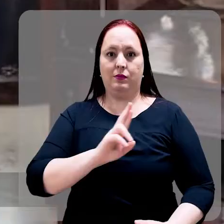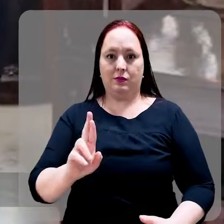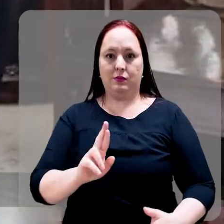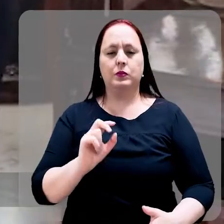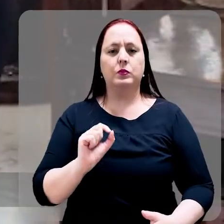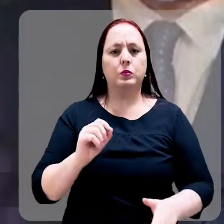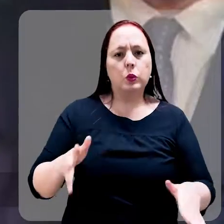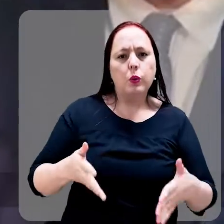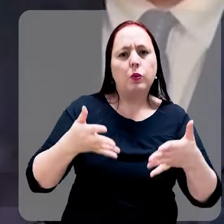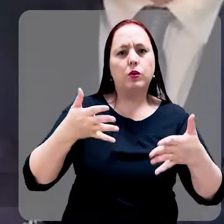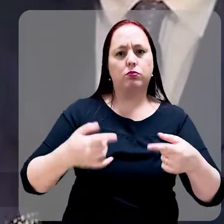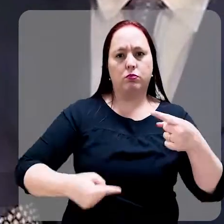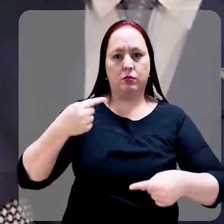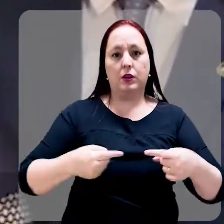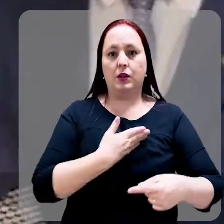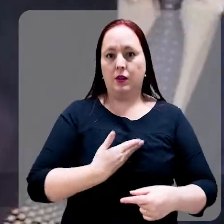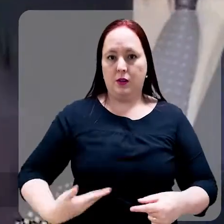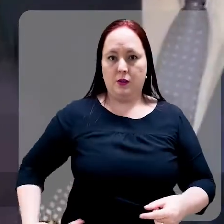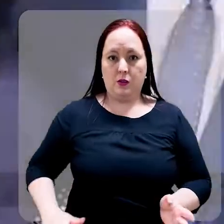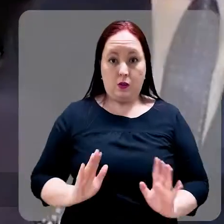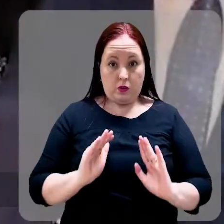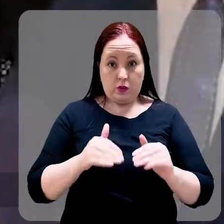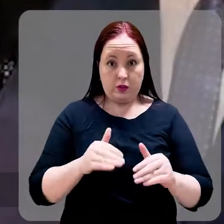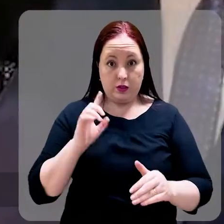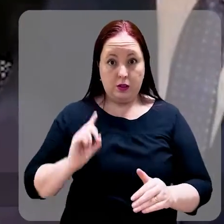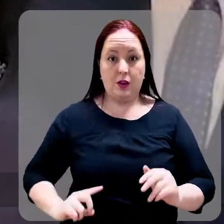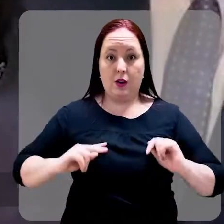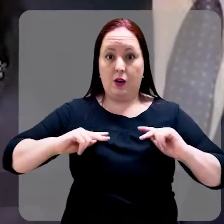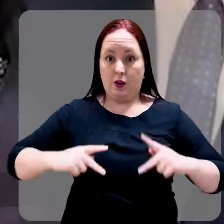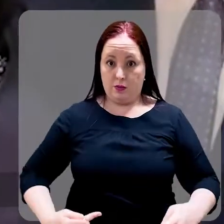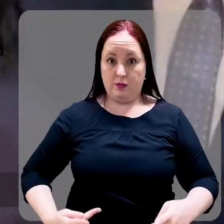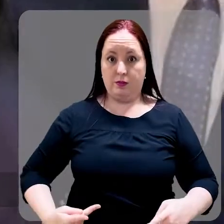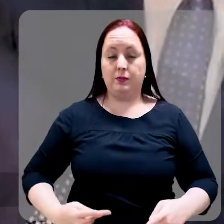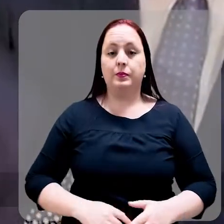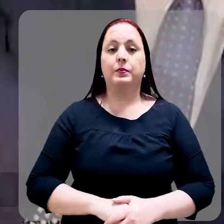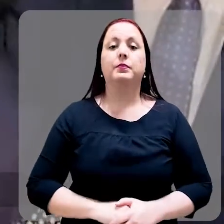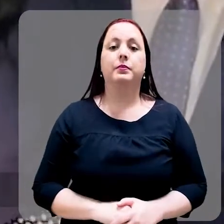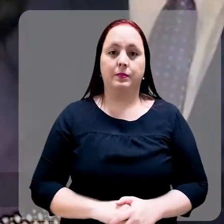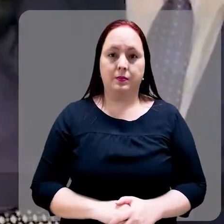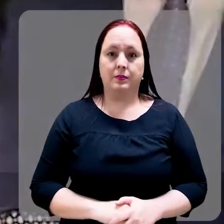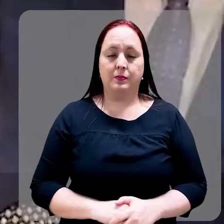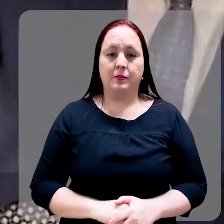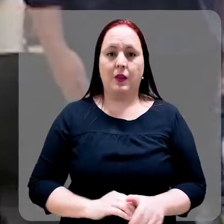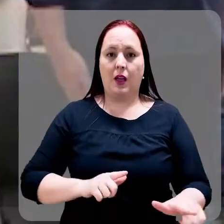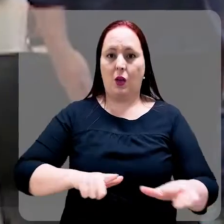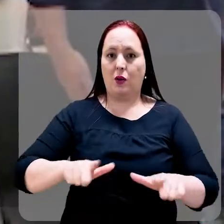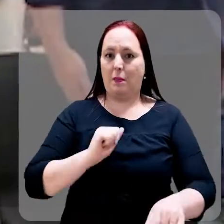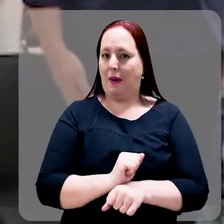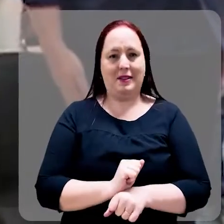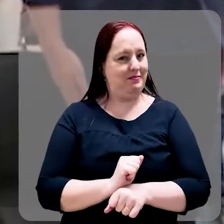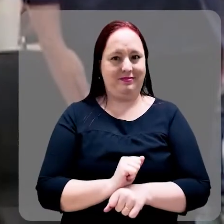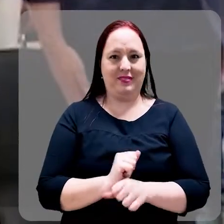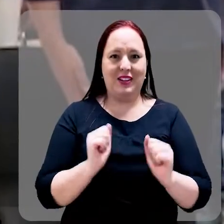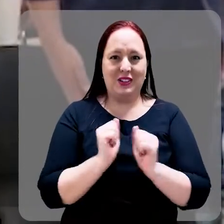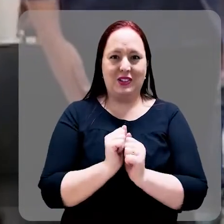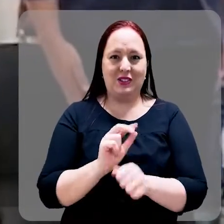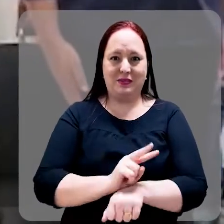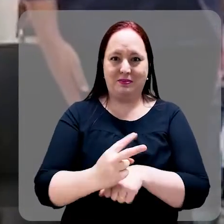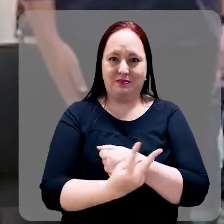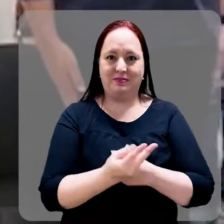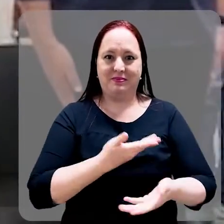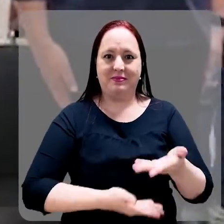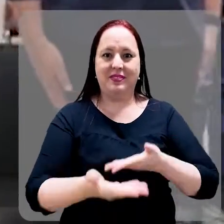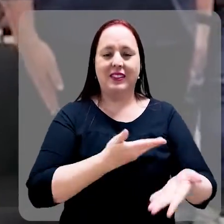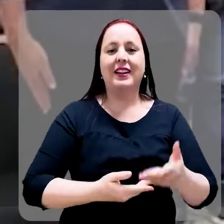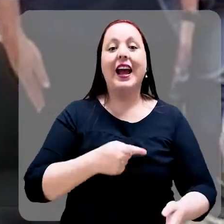líderes religiosos, para a promoção de políticas públicas voltadas aos direitos humanos desses segmentos. E o trabalho não para. É